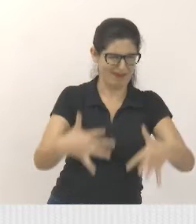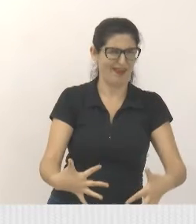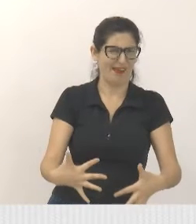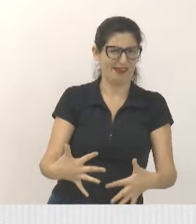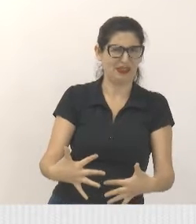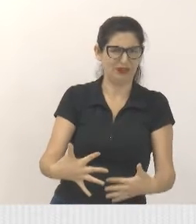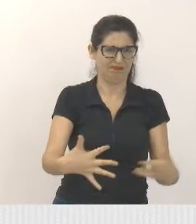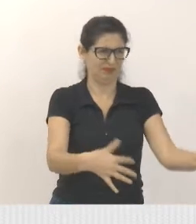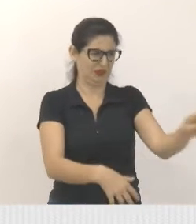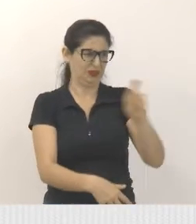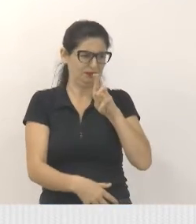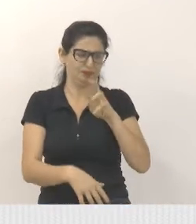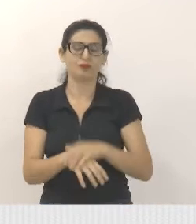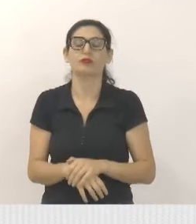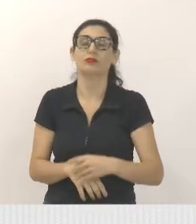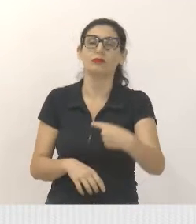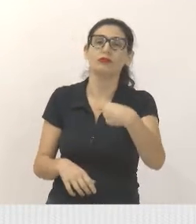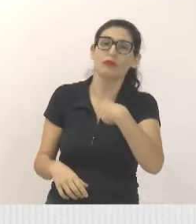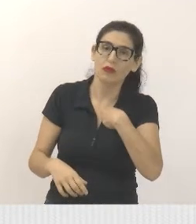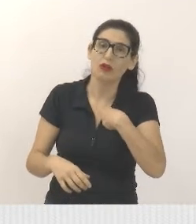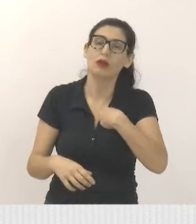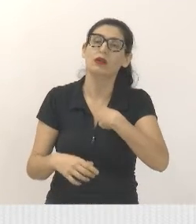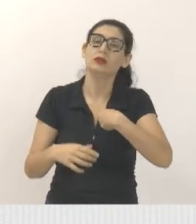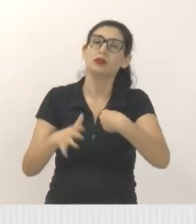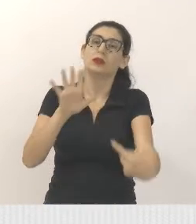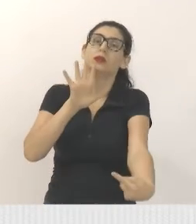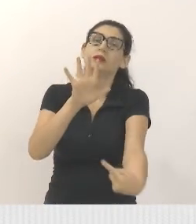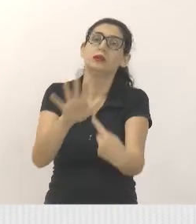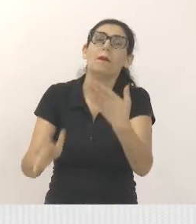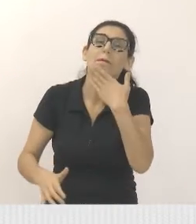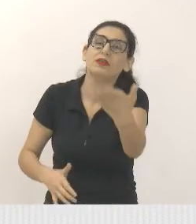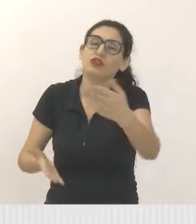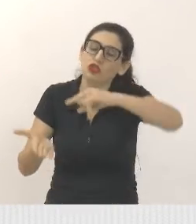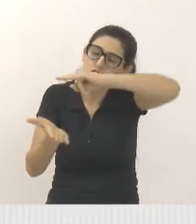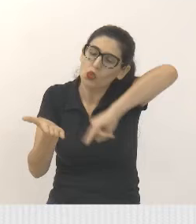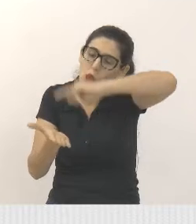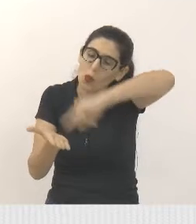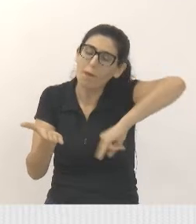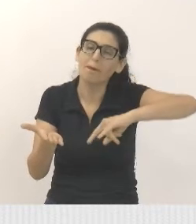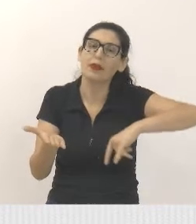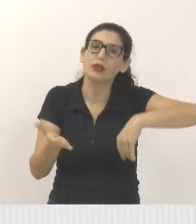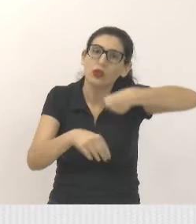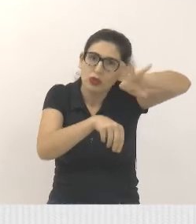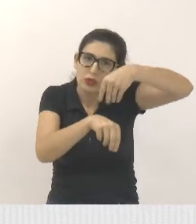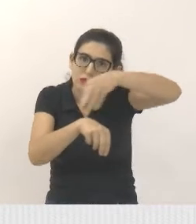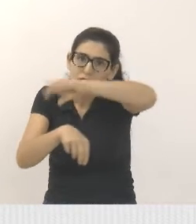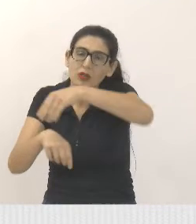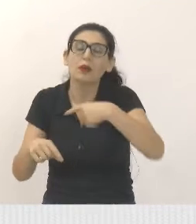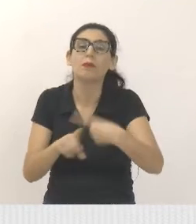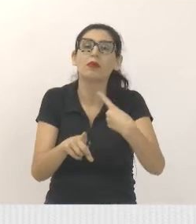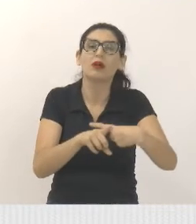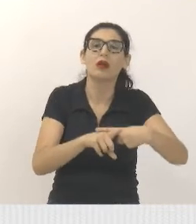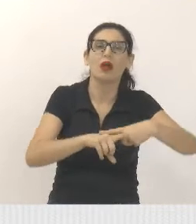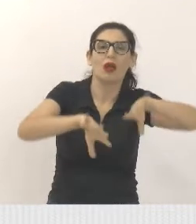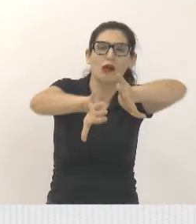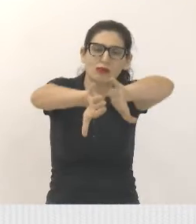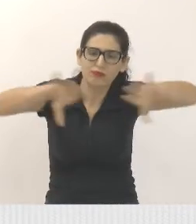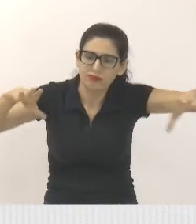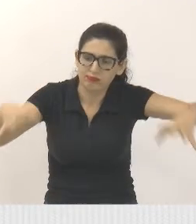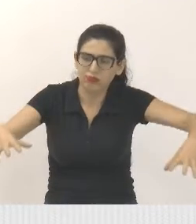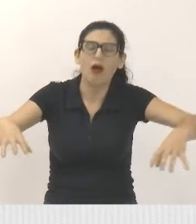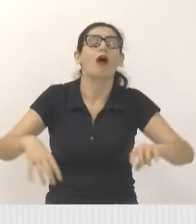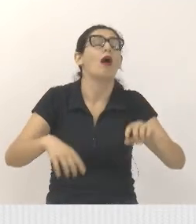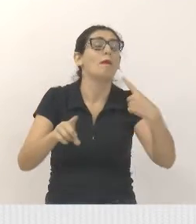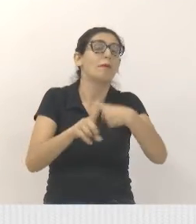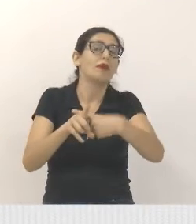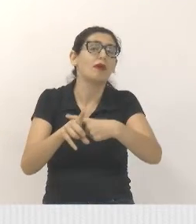Eu havia feito uma indicação dizendo da descentralização do laboratório, porque os pacientes que passam pelo